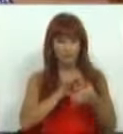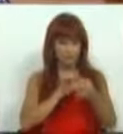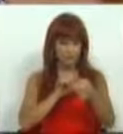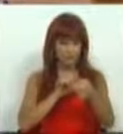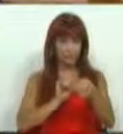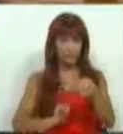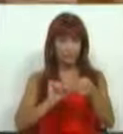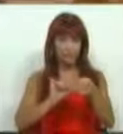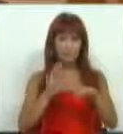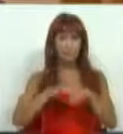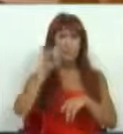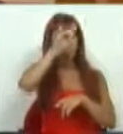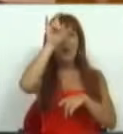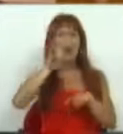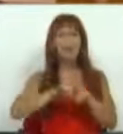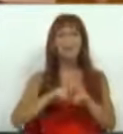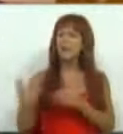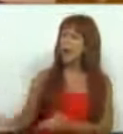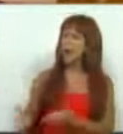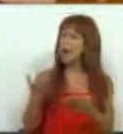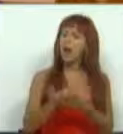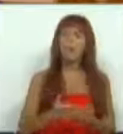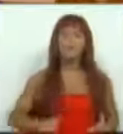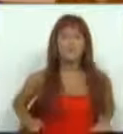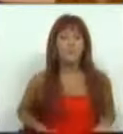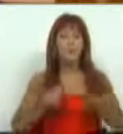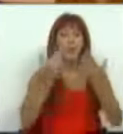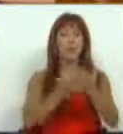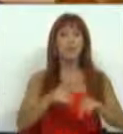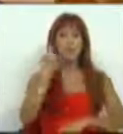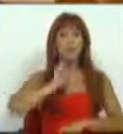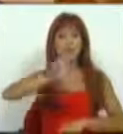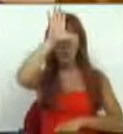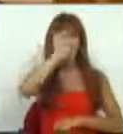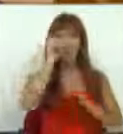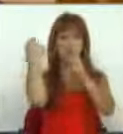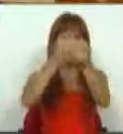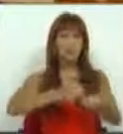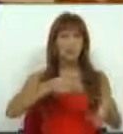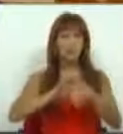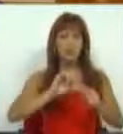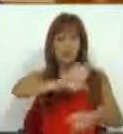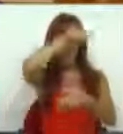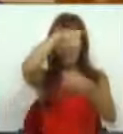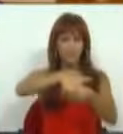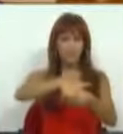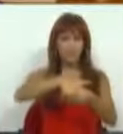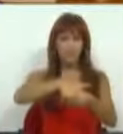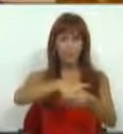fez sobre esta questão, que foi a apresentação da proposta da Sra. Ministra da Agricultura sobre a fusão